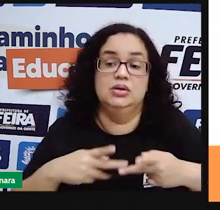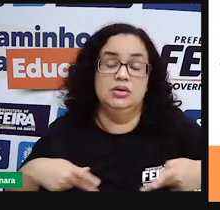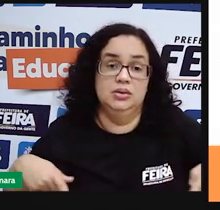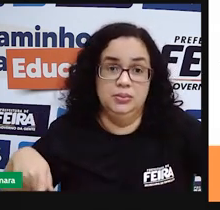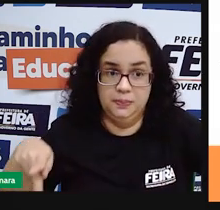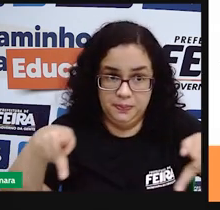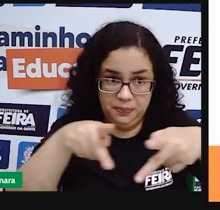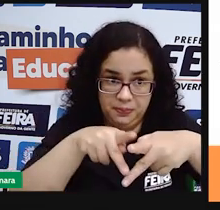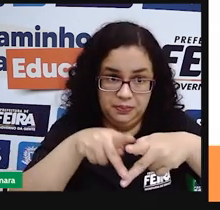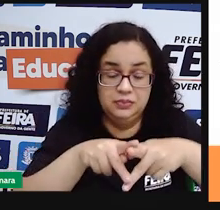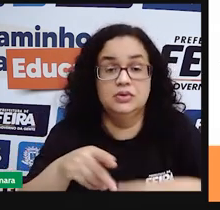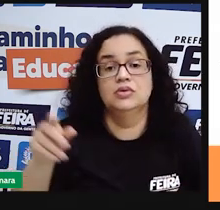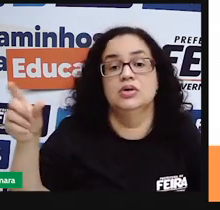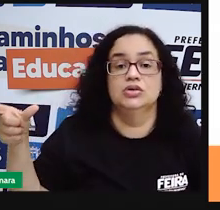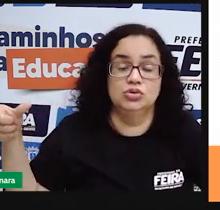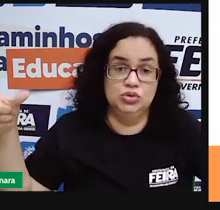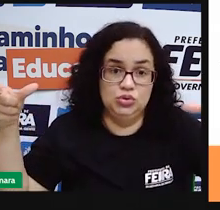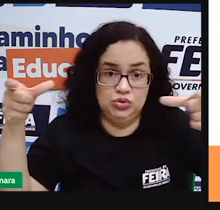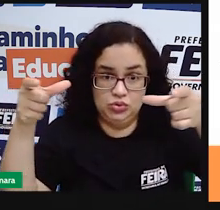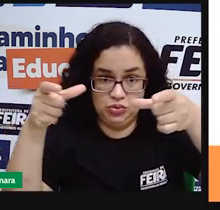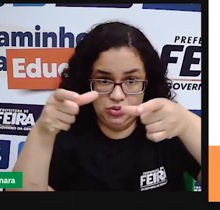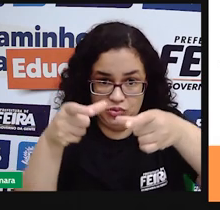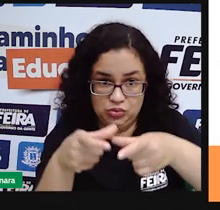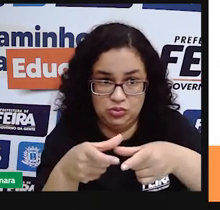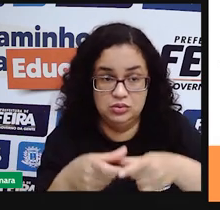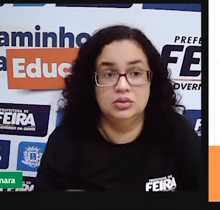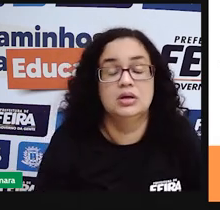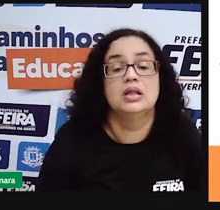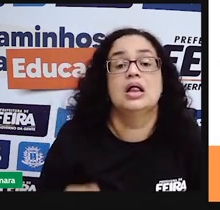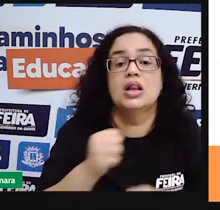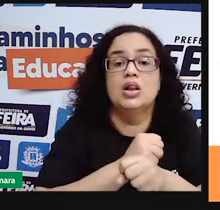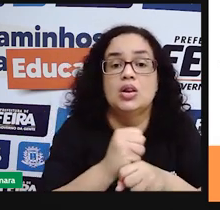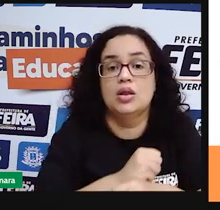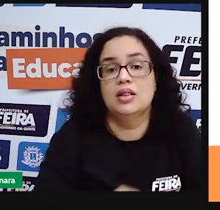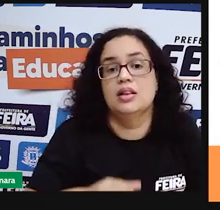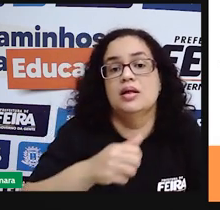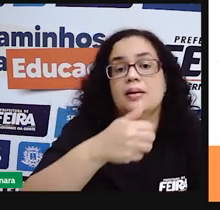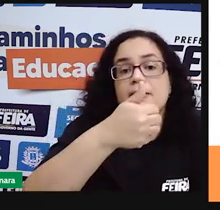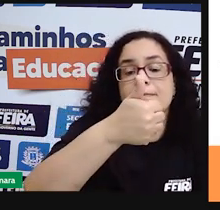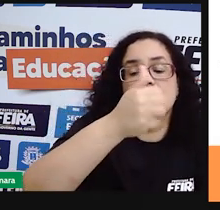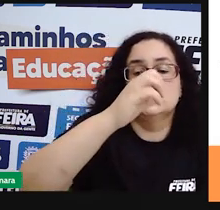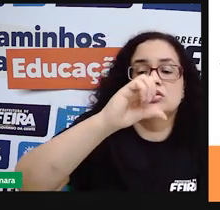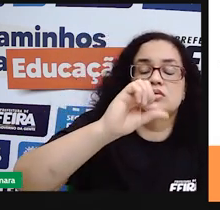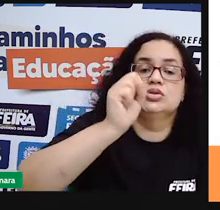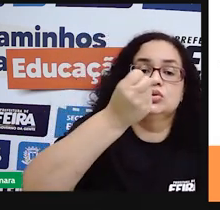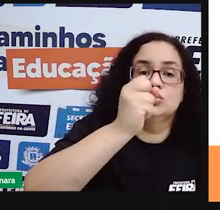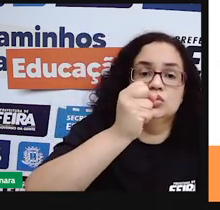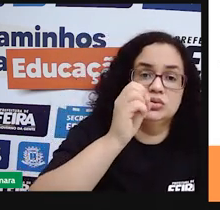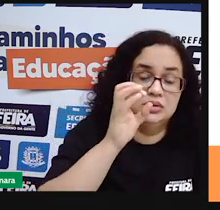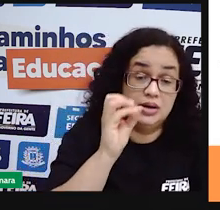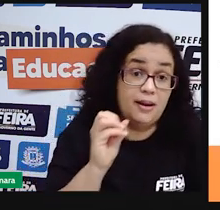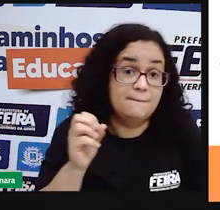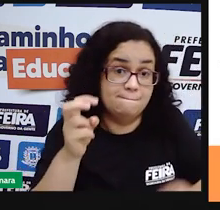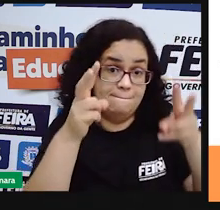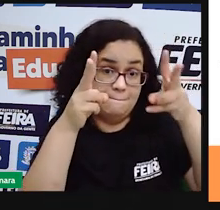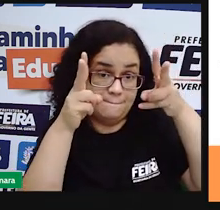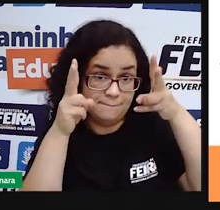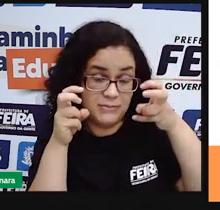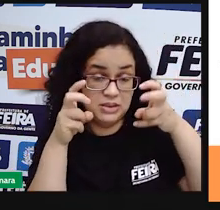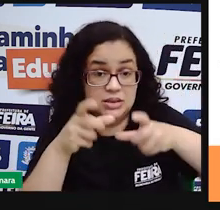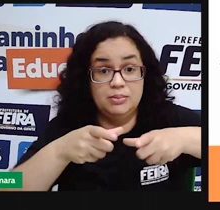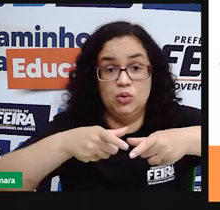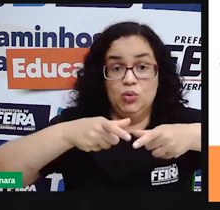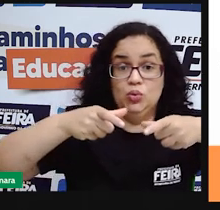diminuída. Aí a partir de 1980 se percebe aí um aumento